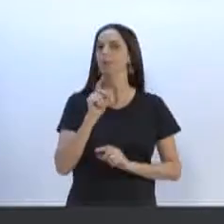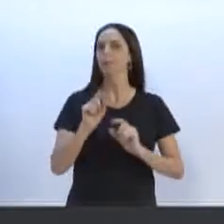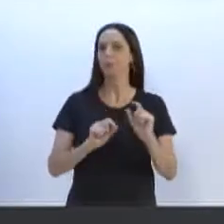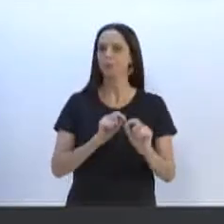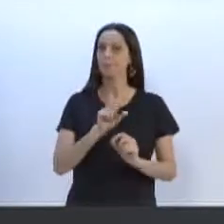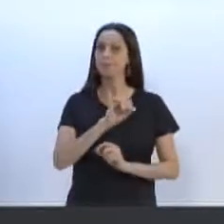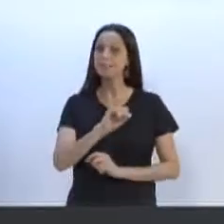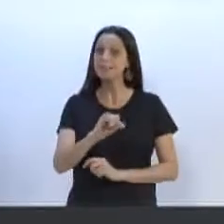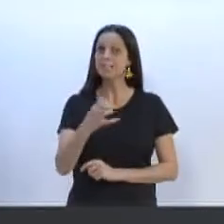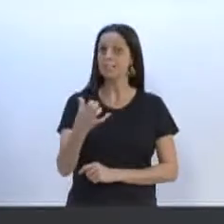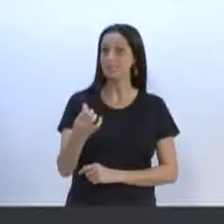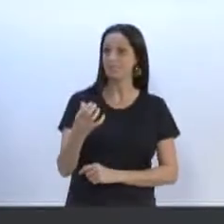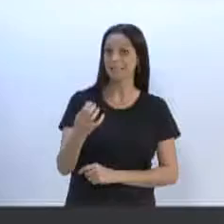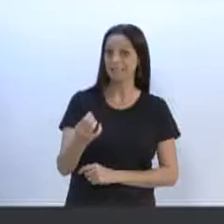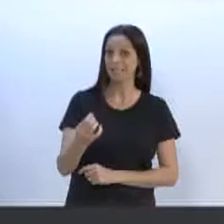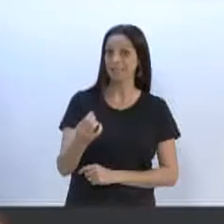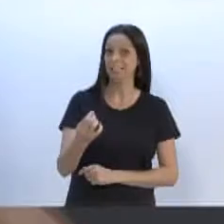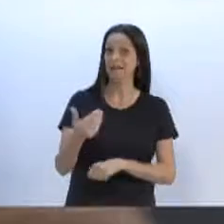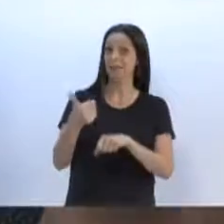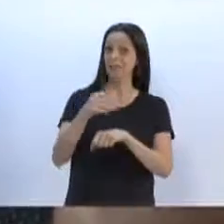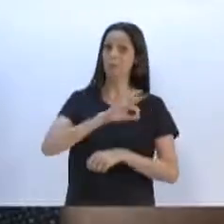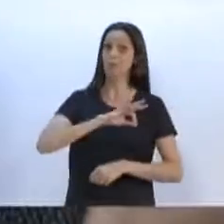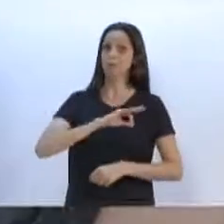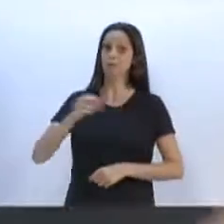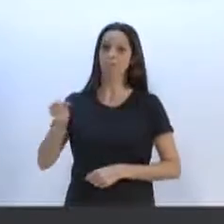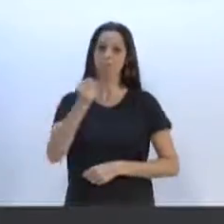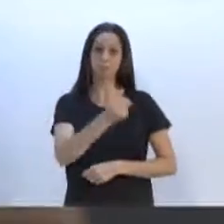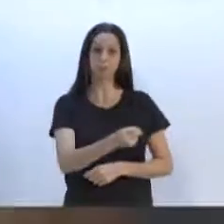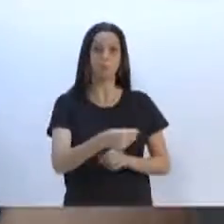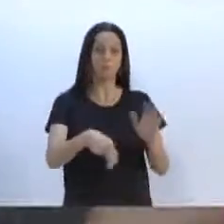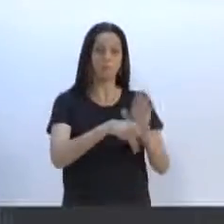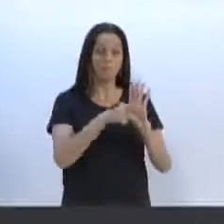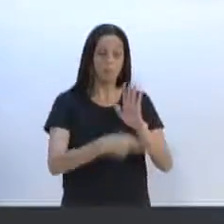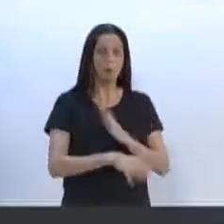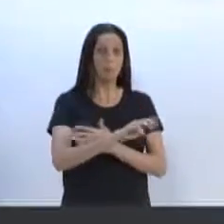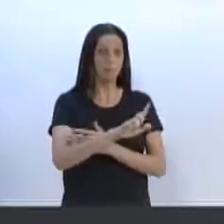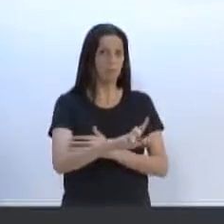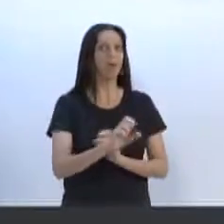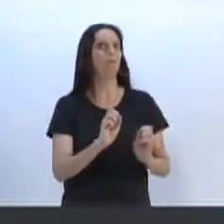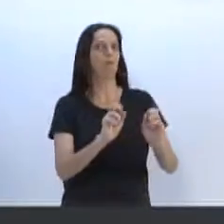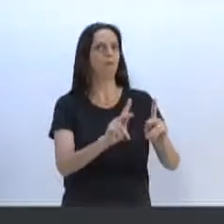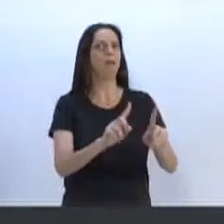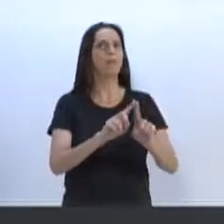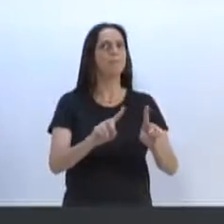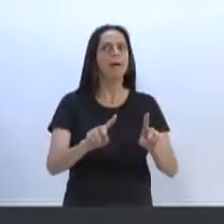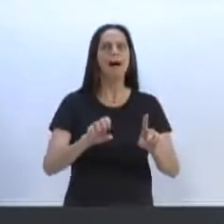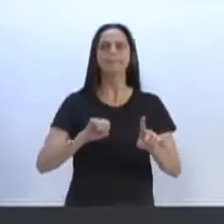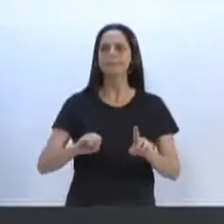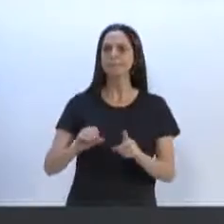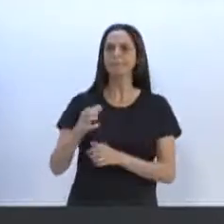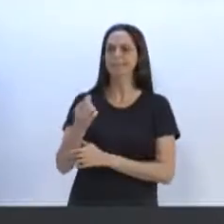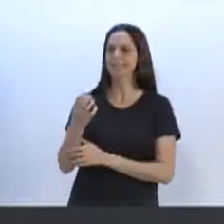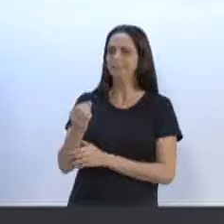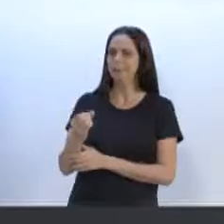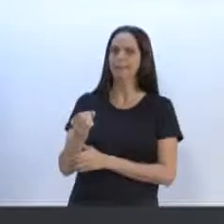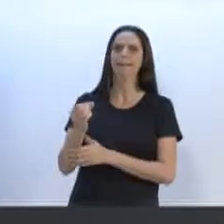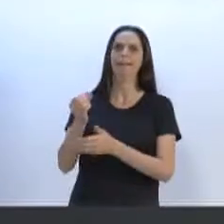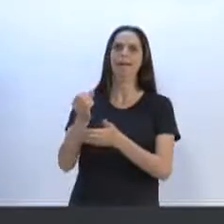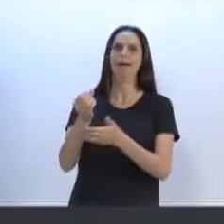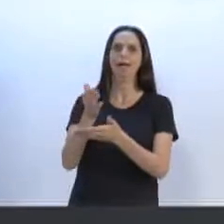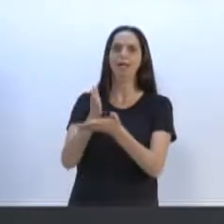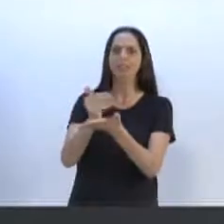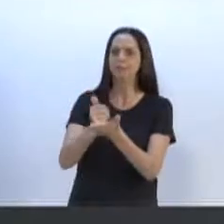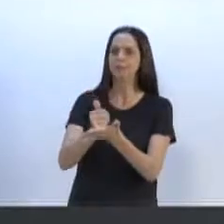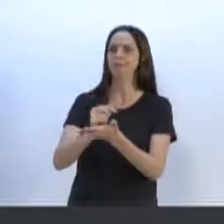60 policiais forem exclusivamente para Blumenau, e não para Rodeio, Indaial, Gaspar, enfim, forem para toda a região e vierem exclusivamente para Blumenau, não tenho